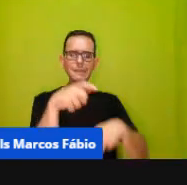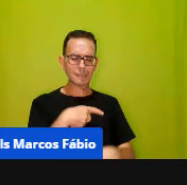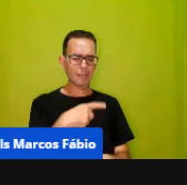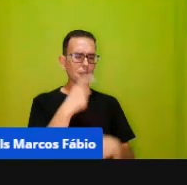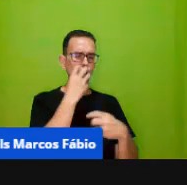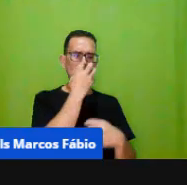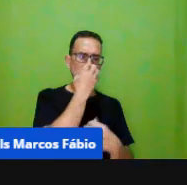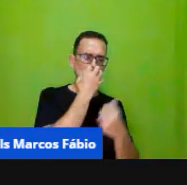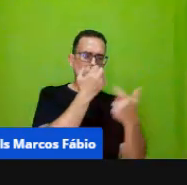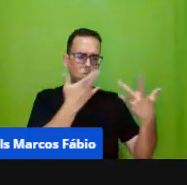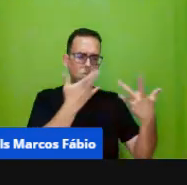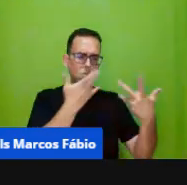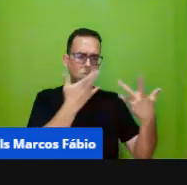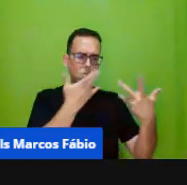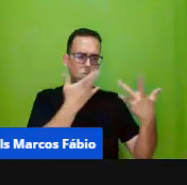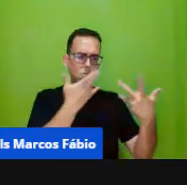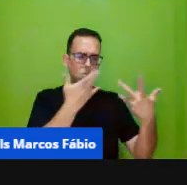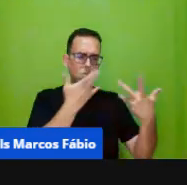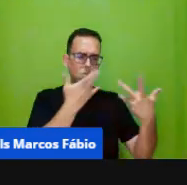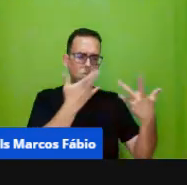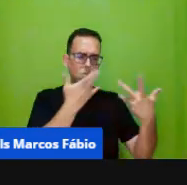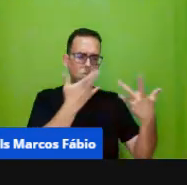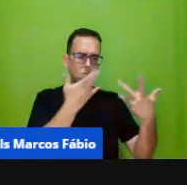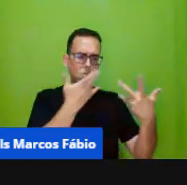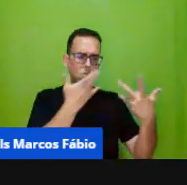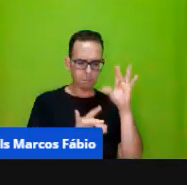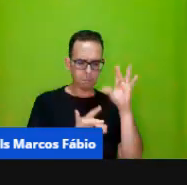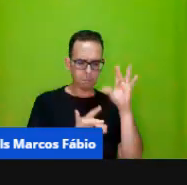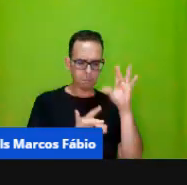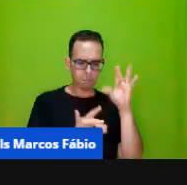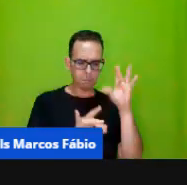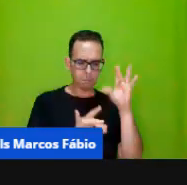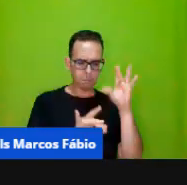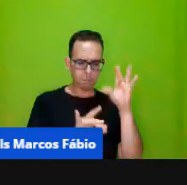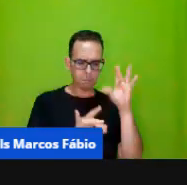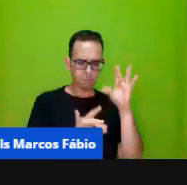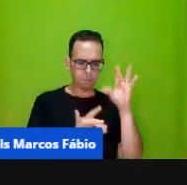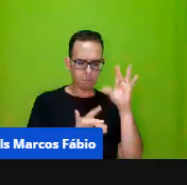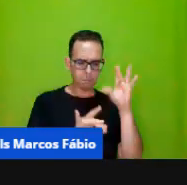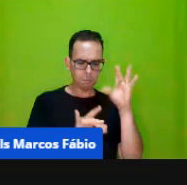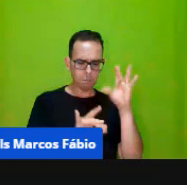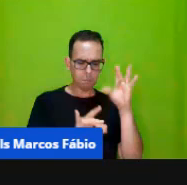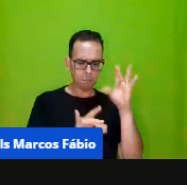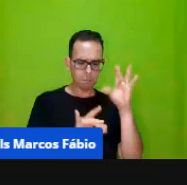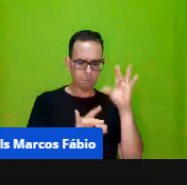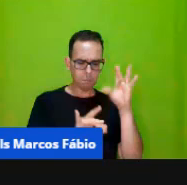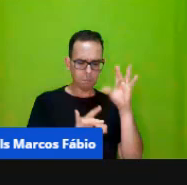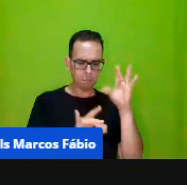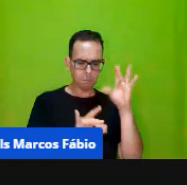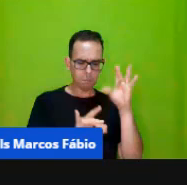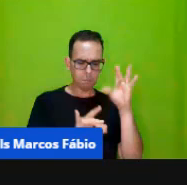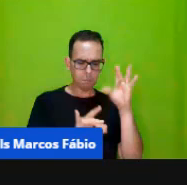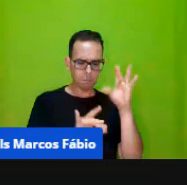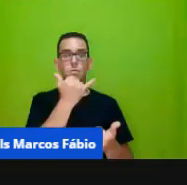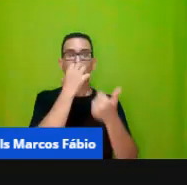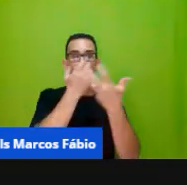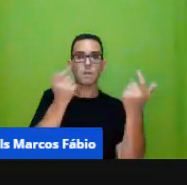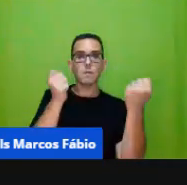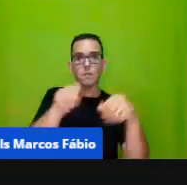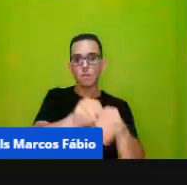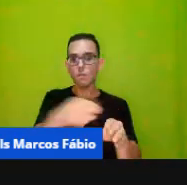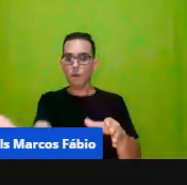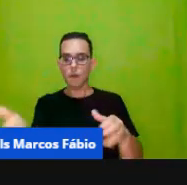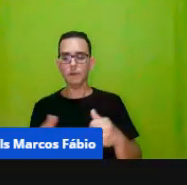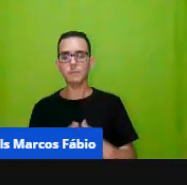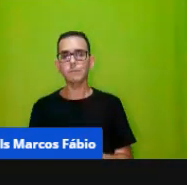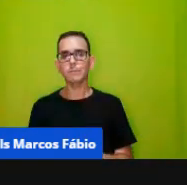recortados fora dele né estão separadinhos ou os brinquedos os brinquedinhos os bichinhos estão fora né e aí